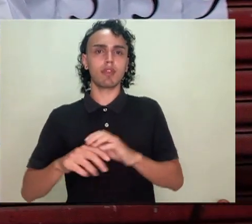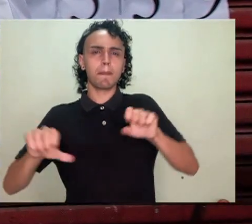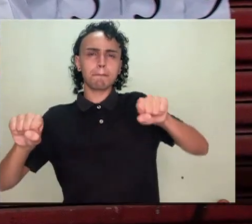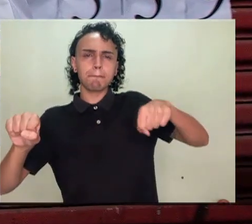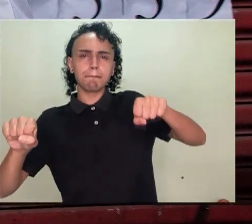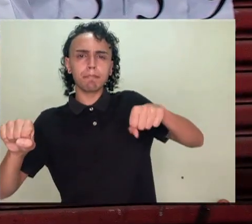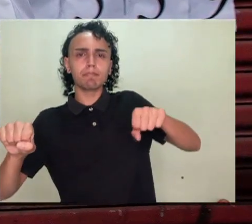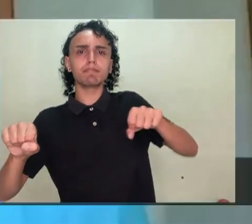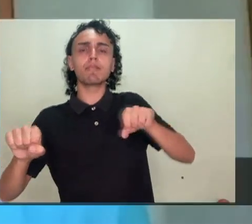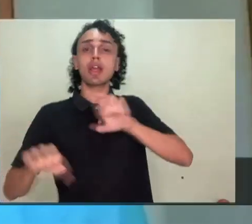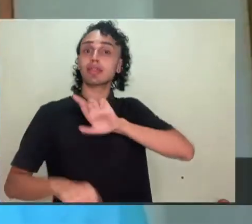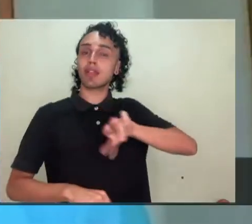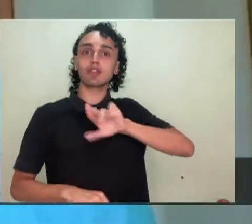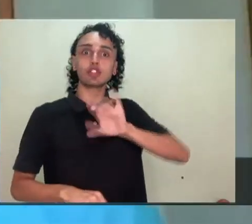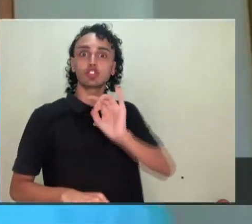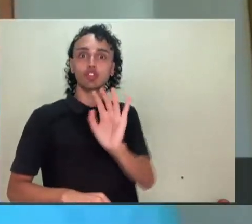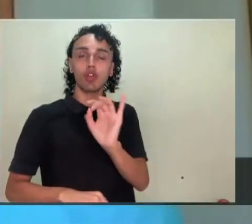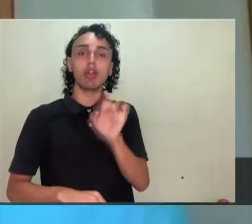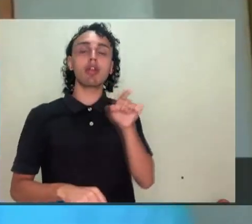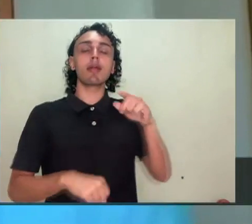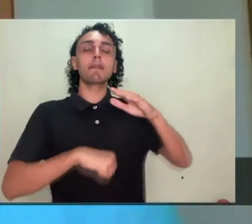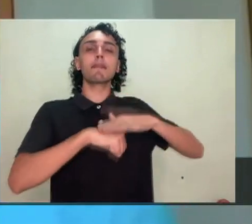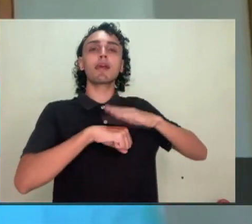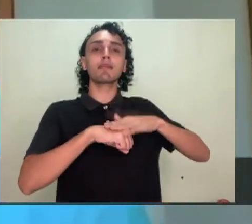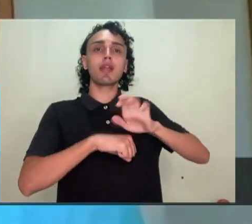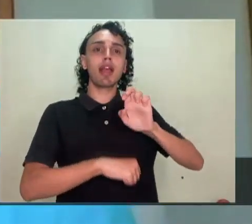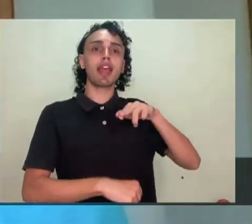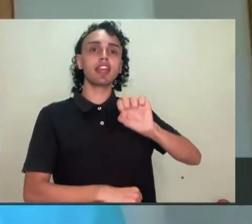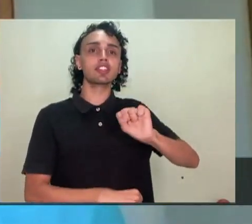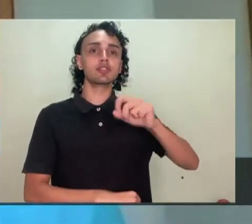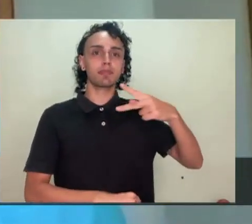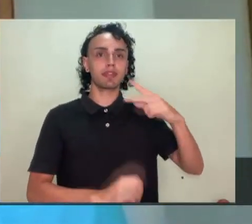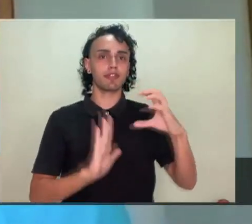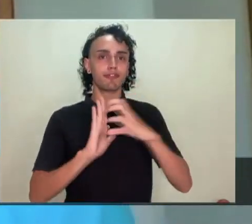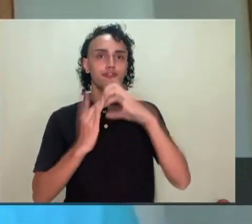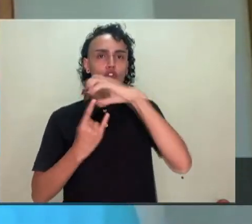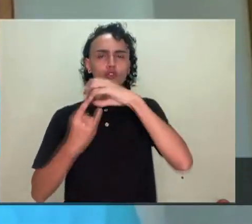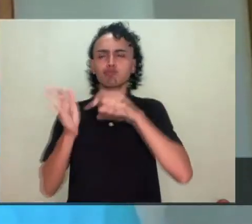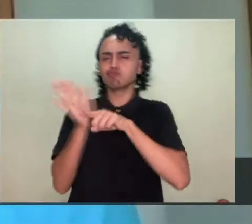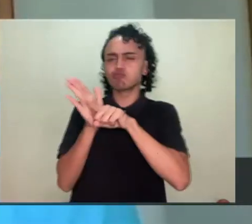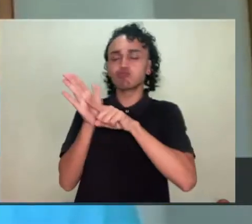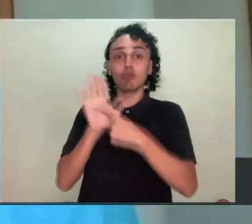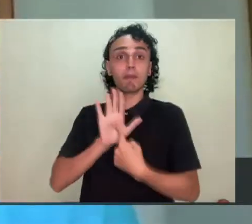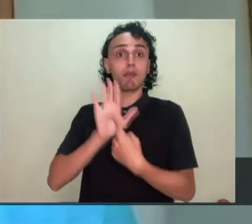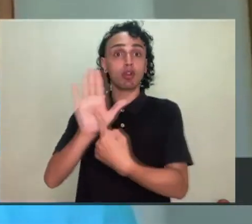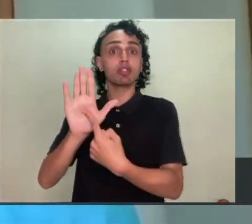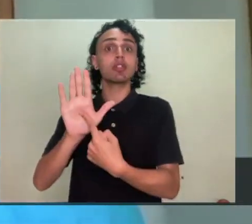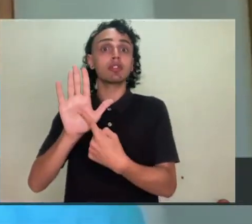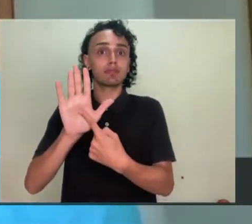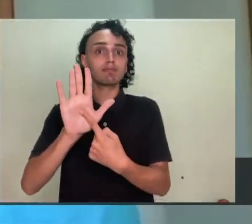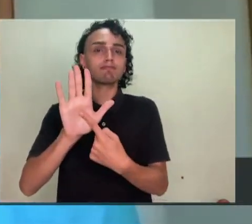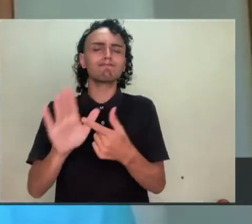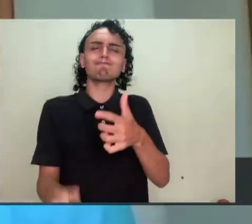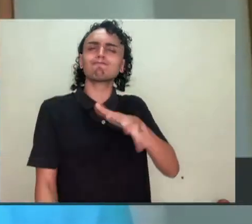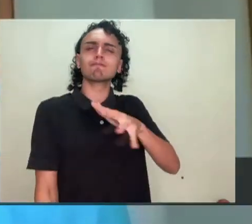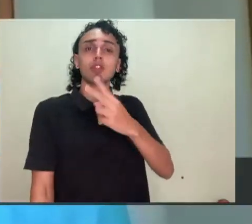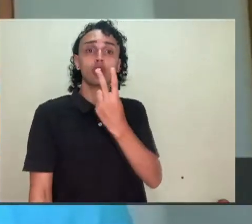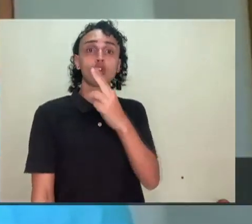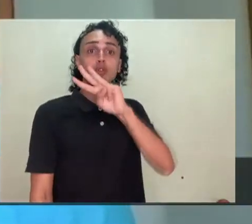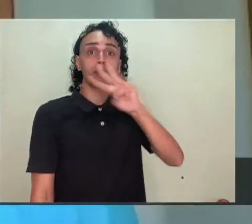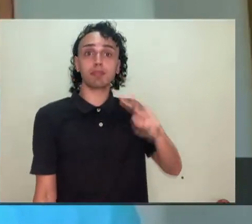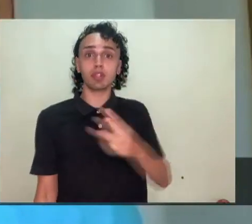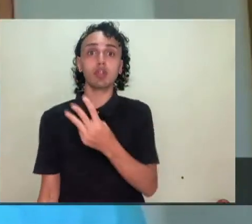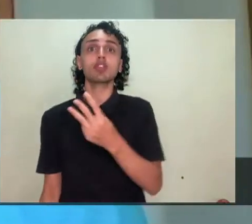entregadores. A própria pesquisa da Fiocruz, da Sra. Nacional de Saúde Pública, recentemente, destacou que de aproximadamente 2